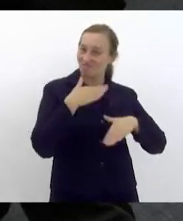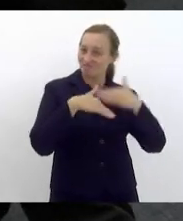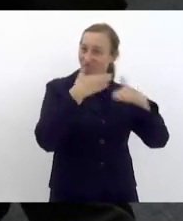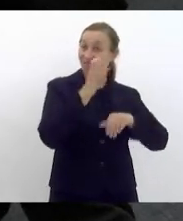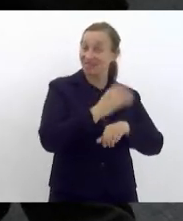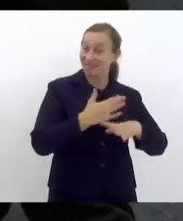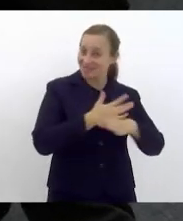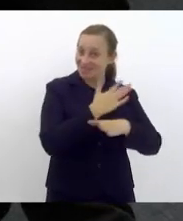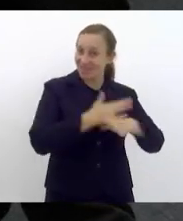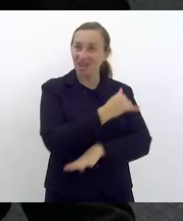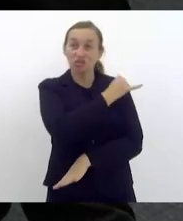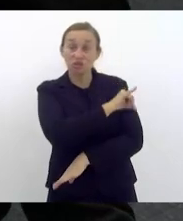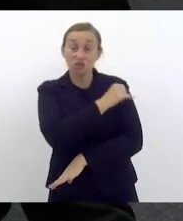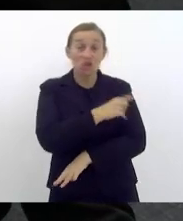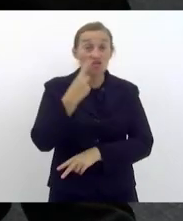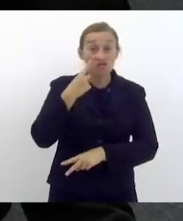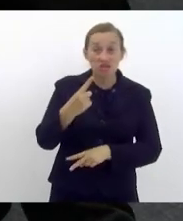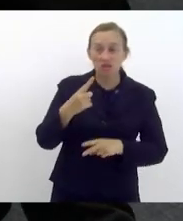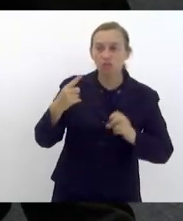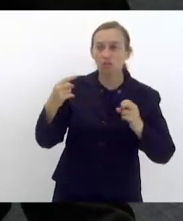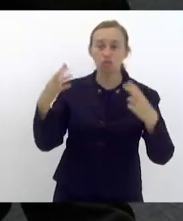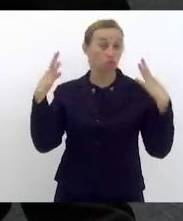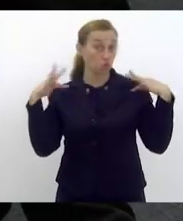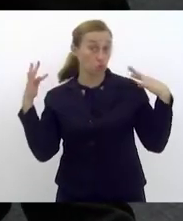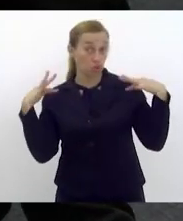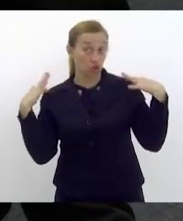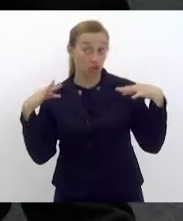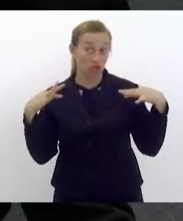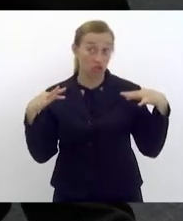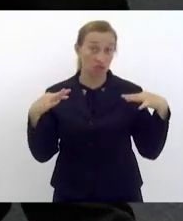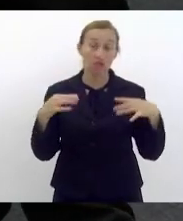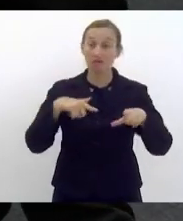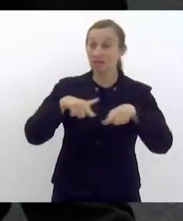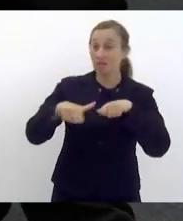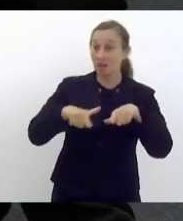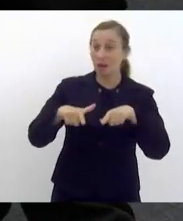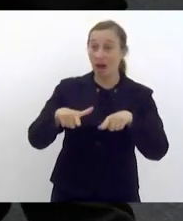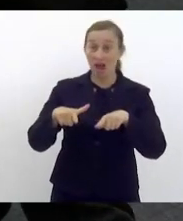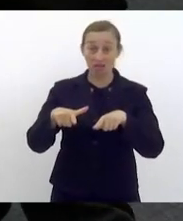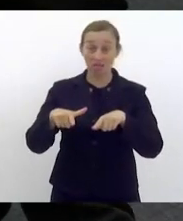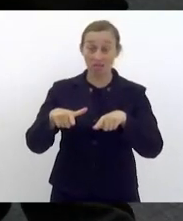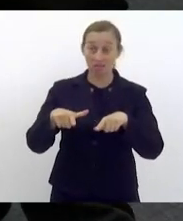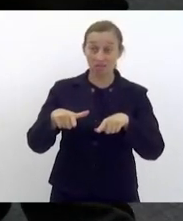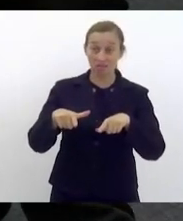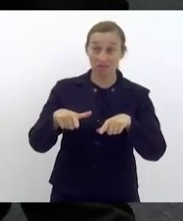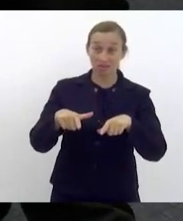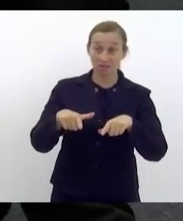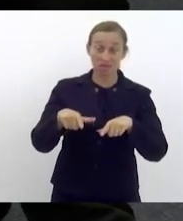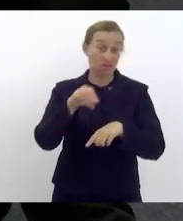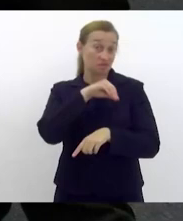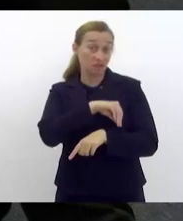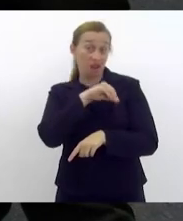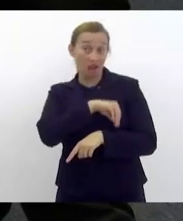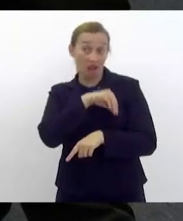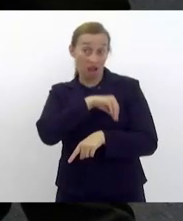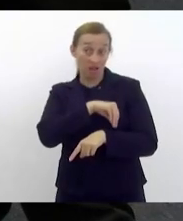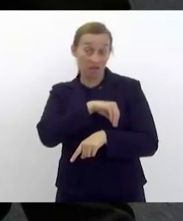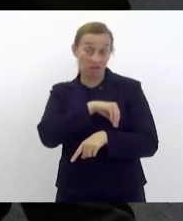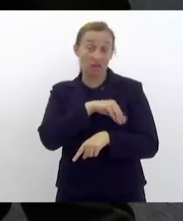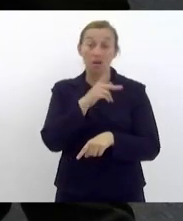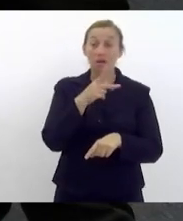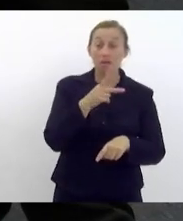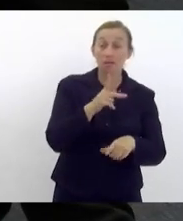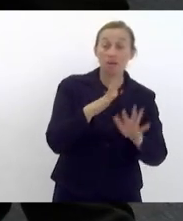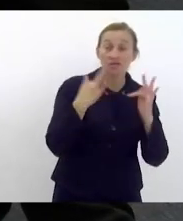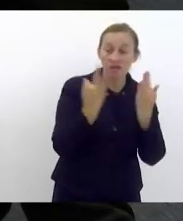Janeiro, do ponto de vista do turismo, da geração de emprego e renda, de transferência de renda para famílias empobrecidas,